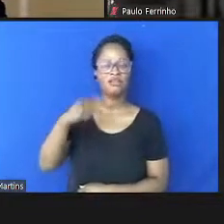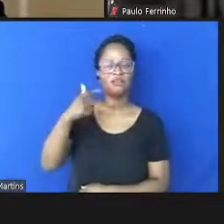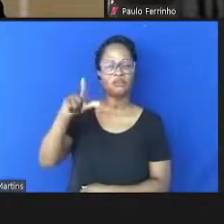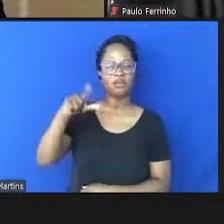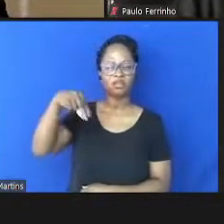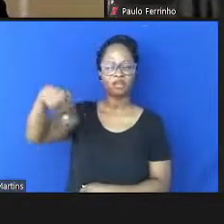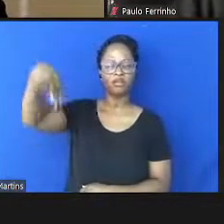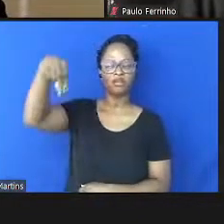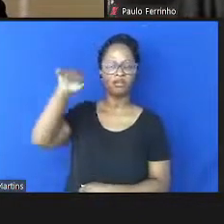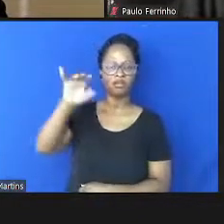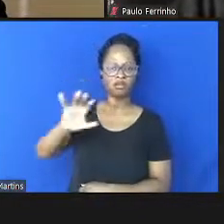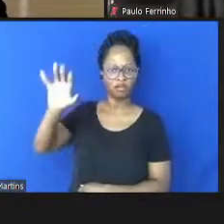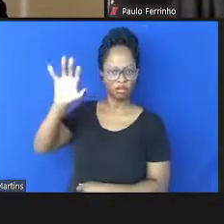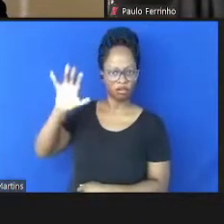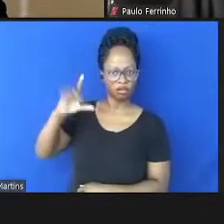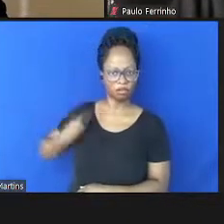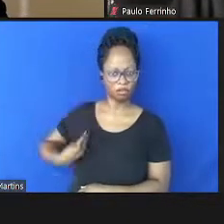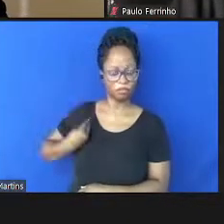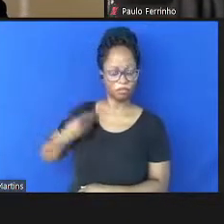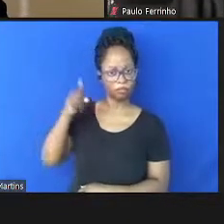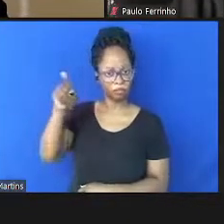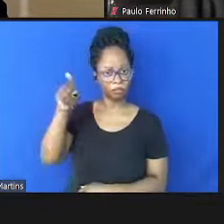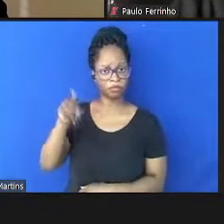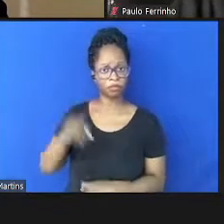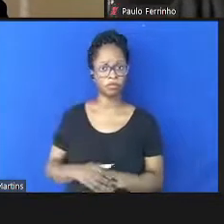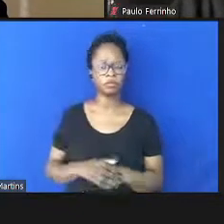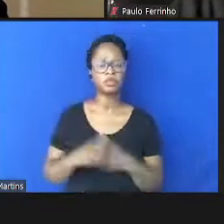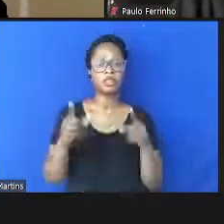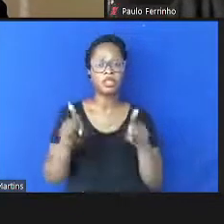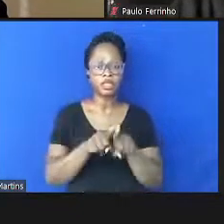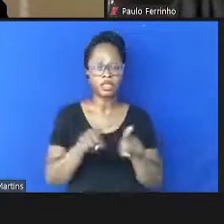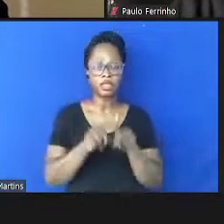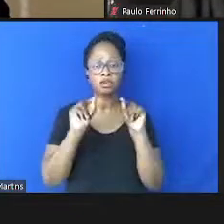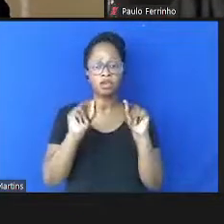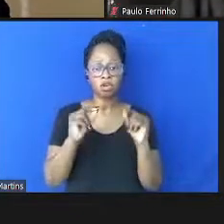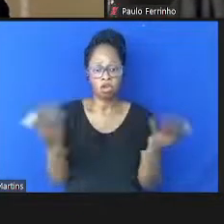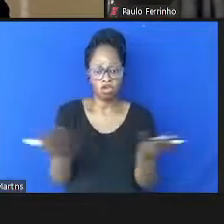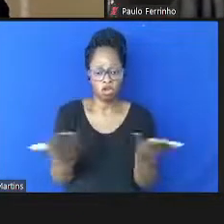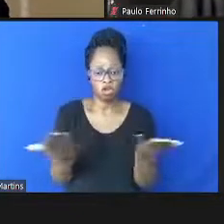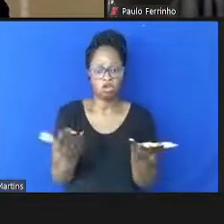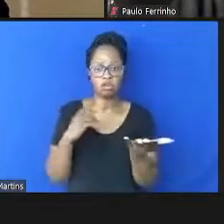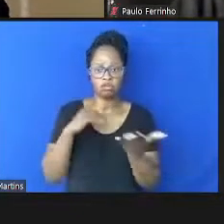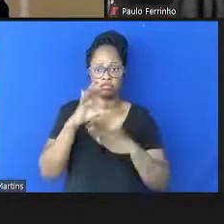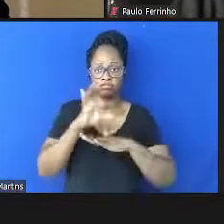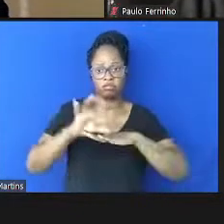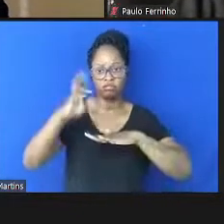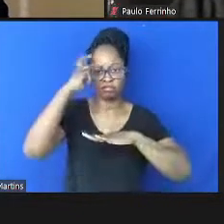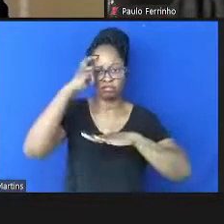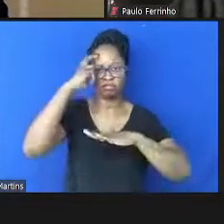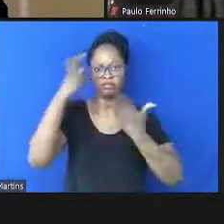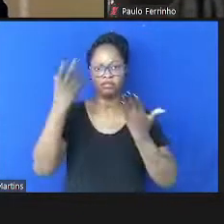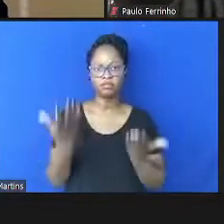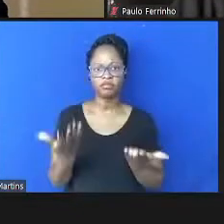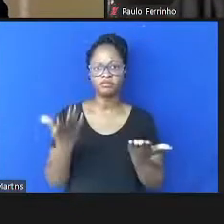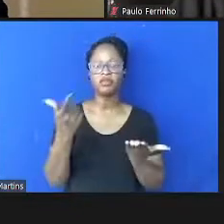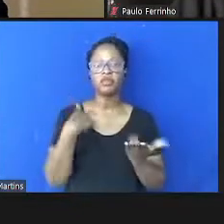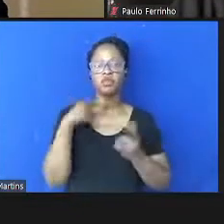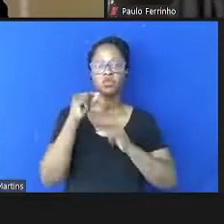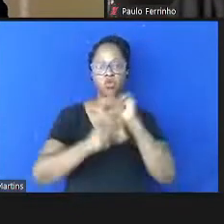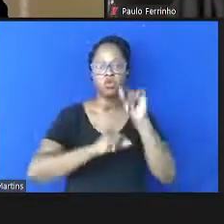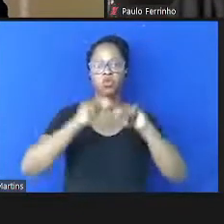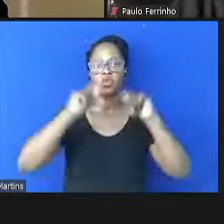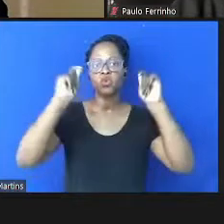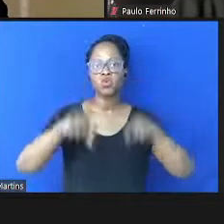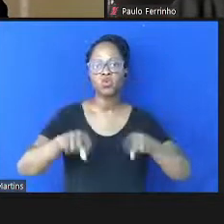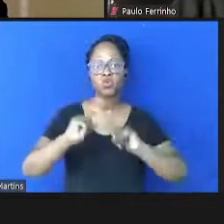cátedra do Instituto de Calonhos, portanto, no plano da cultura. E a mim cabe-me aqui enfrizar primeiro